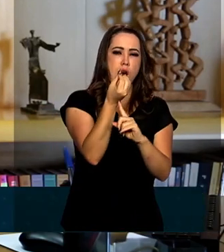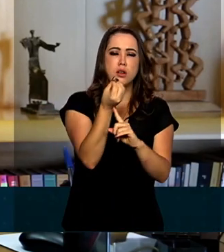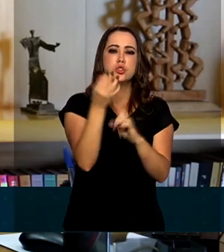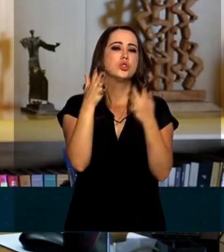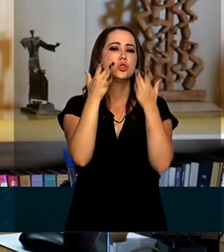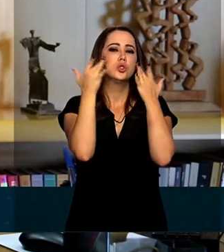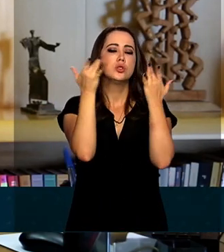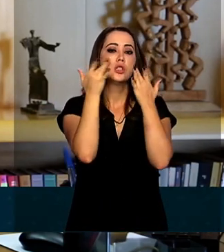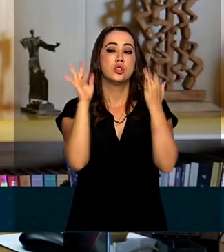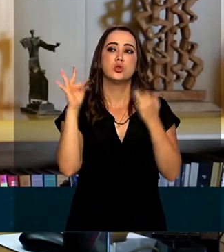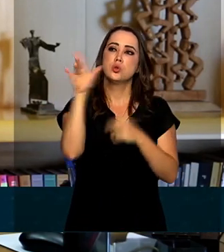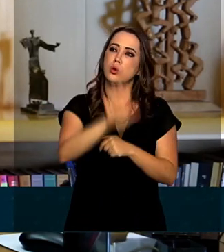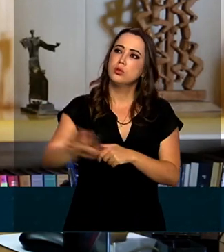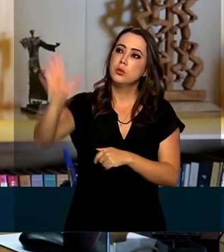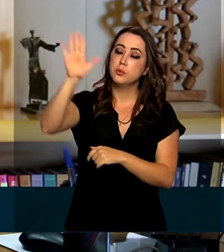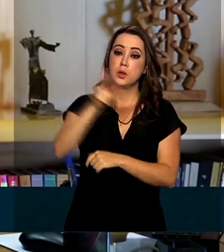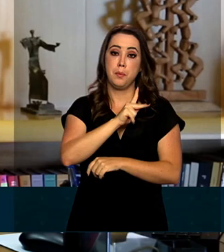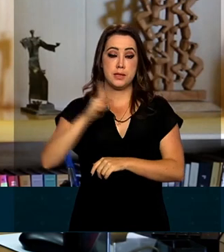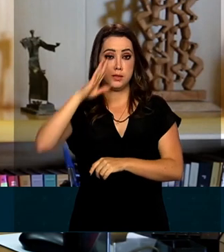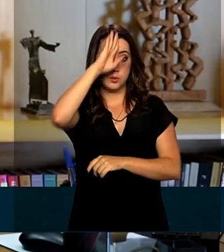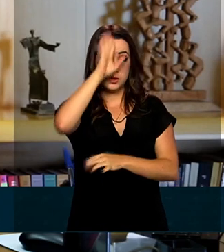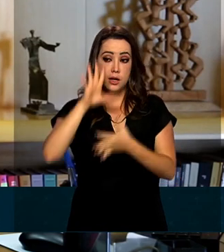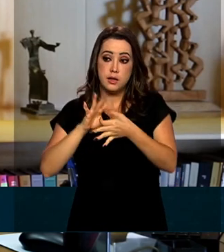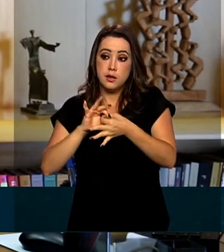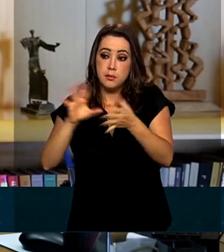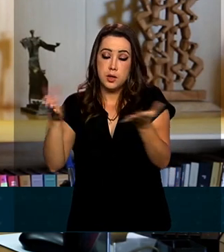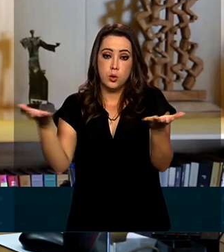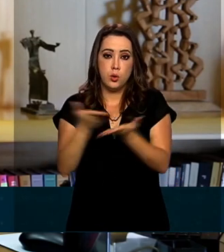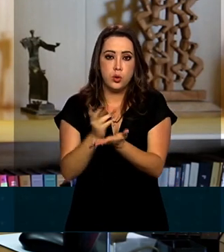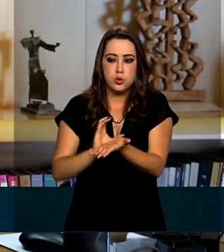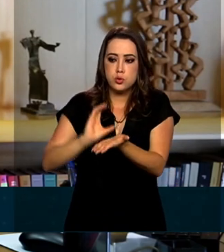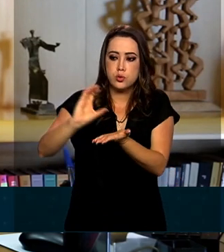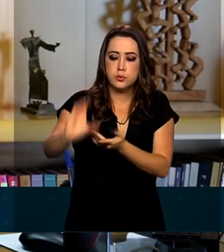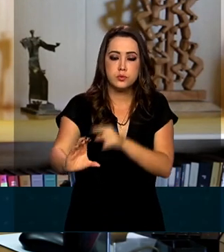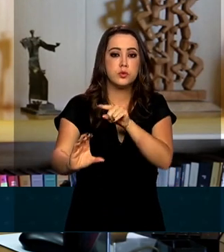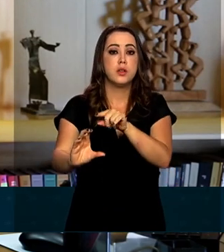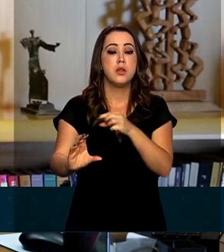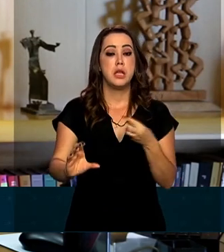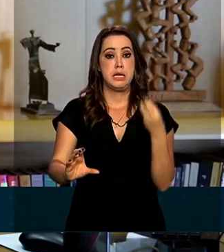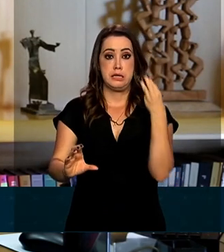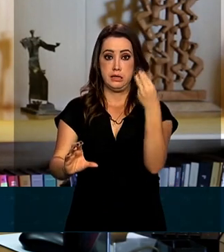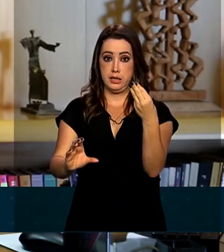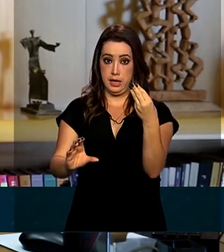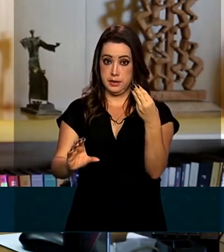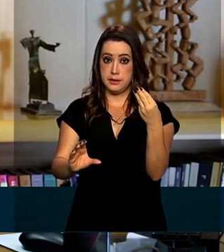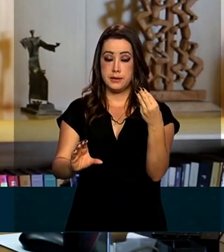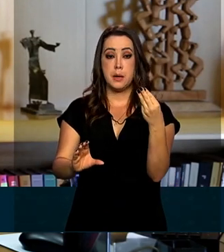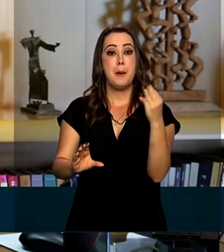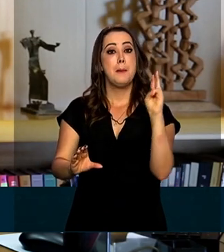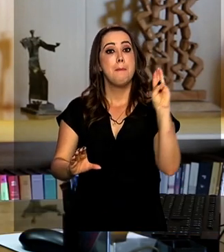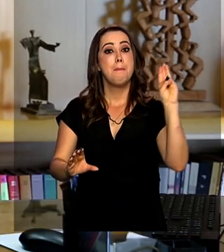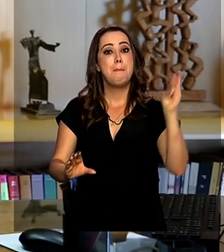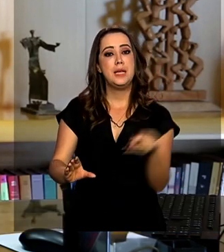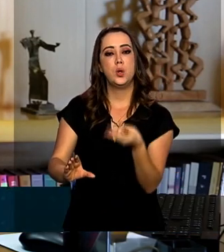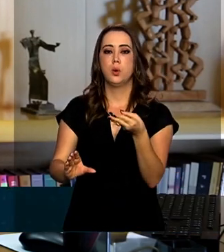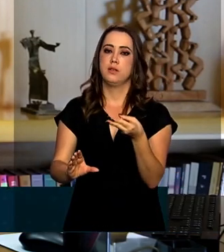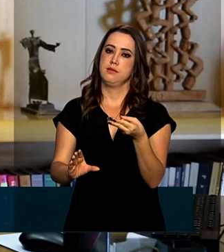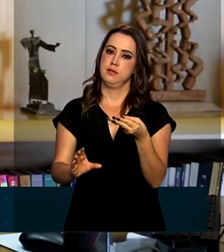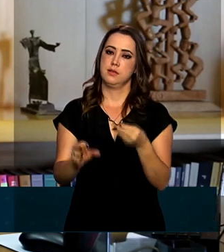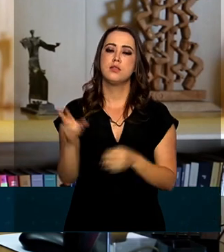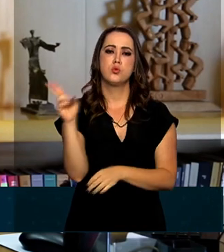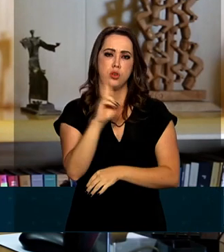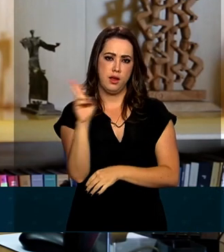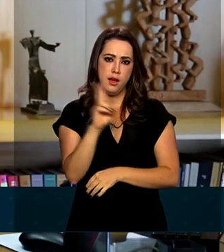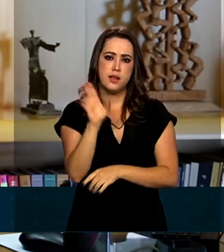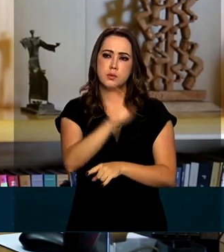O presidente Jair Bolsonaro liberou hoje o crédito extraordinário de 3 bilhões de reais para estados e municípios e ao